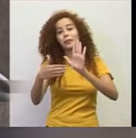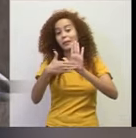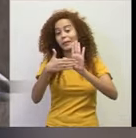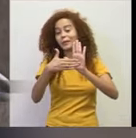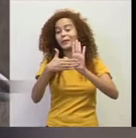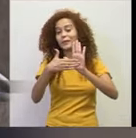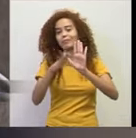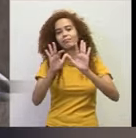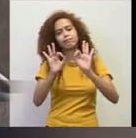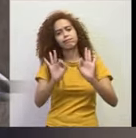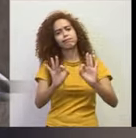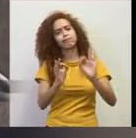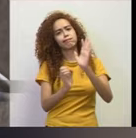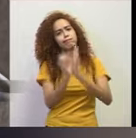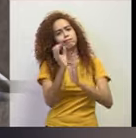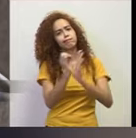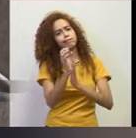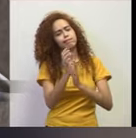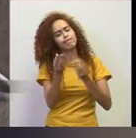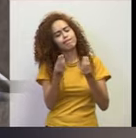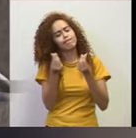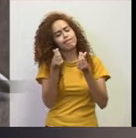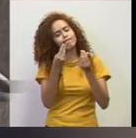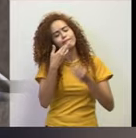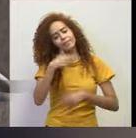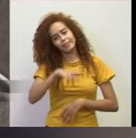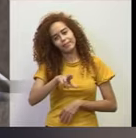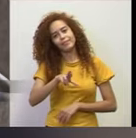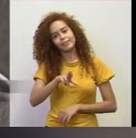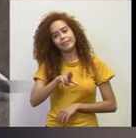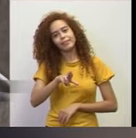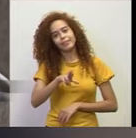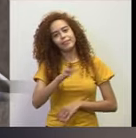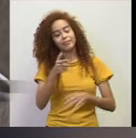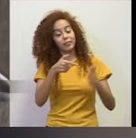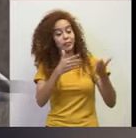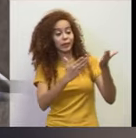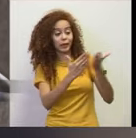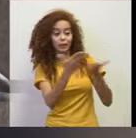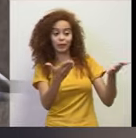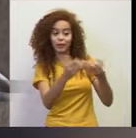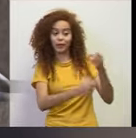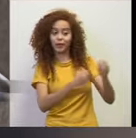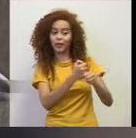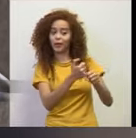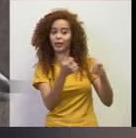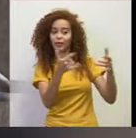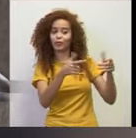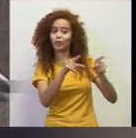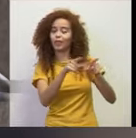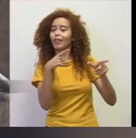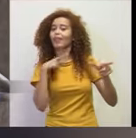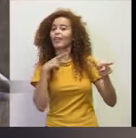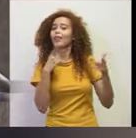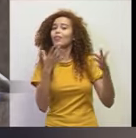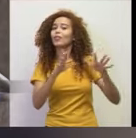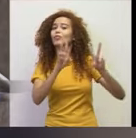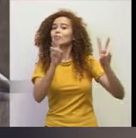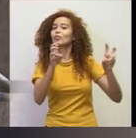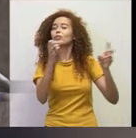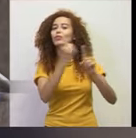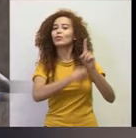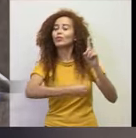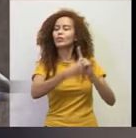produziu um resultado tão sensível. Essa prova desse ano não deixou de incluir as questões